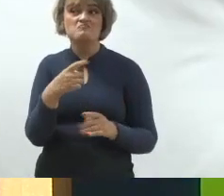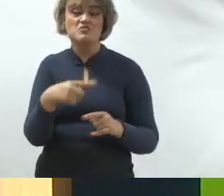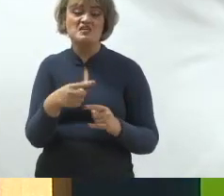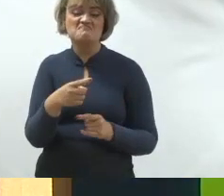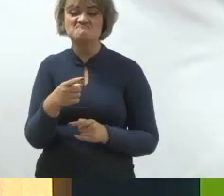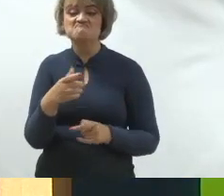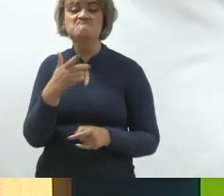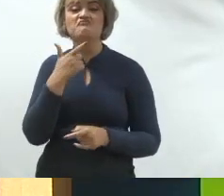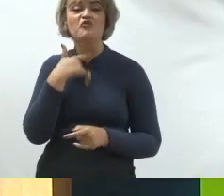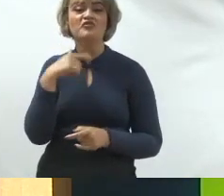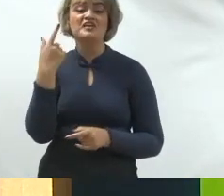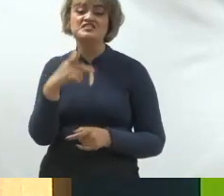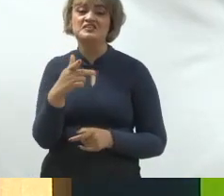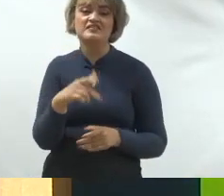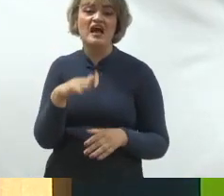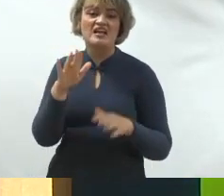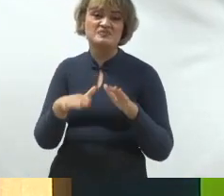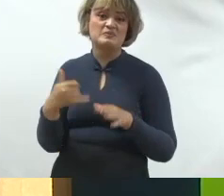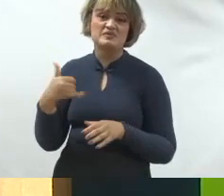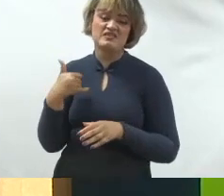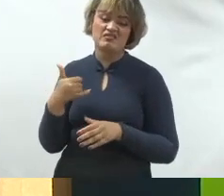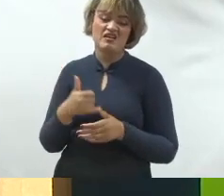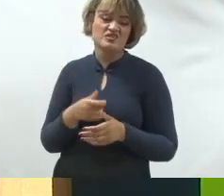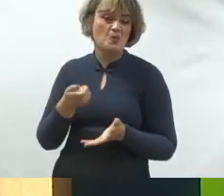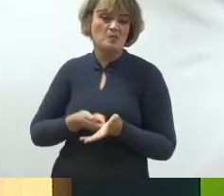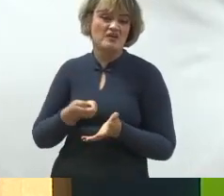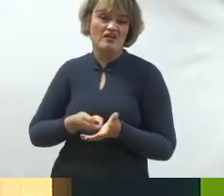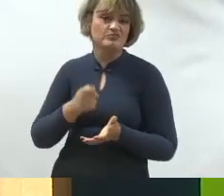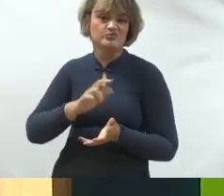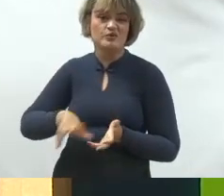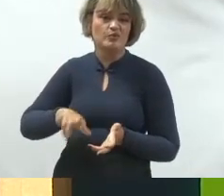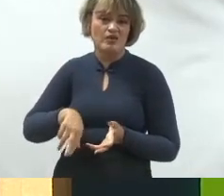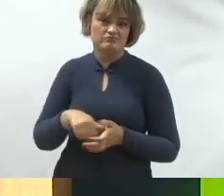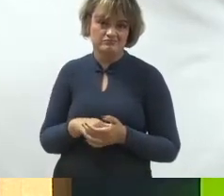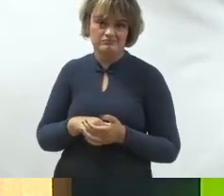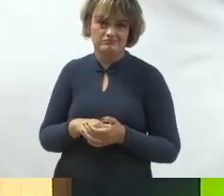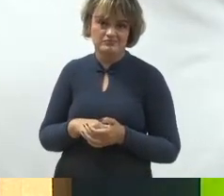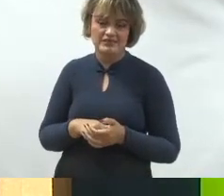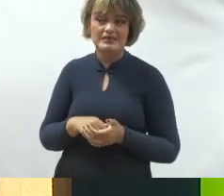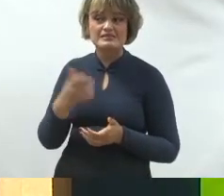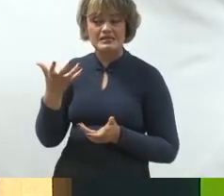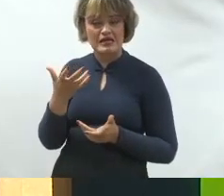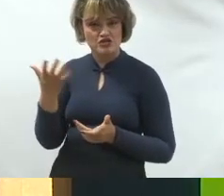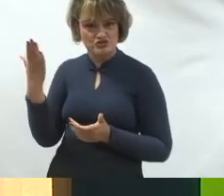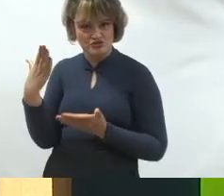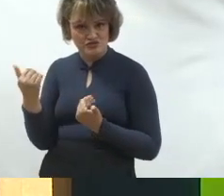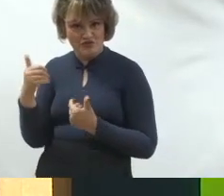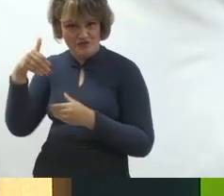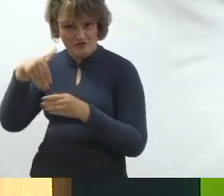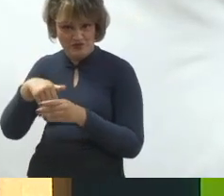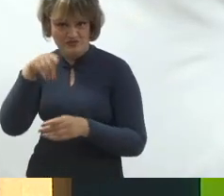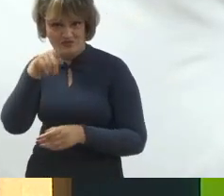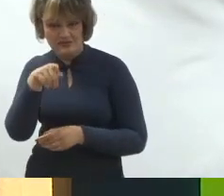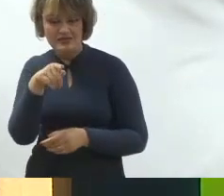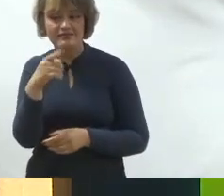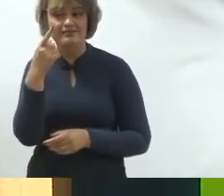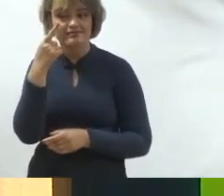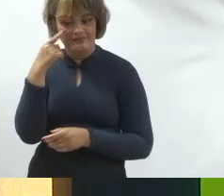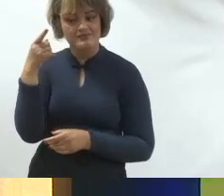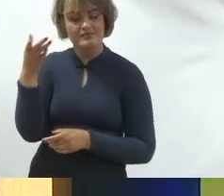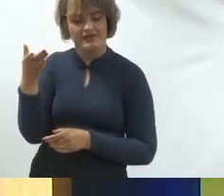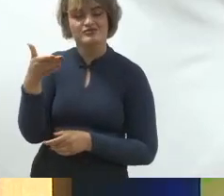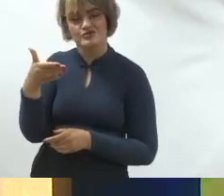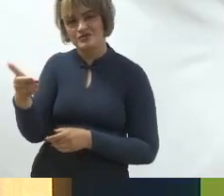ele tem a faculdade às vezes dependendo da idade dele de não ir às urnas então eu falo assim se você vai atrás do voto do jovem você tem que saber desse risco